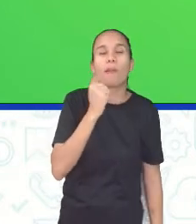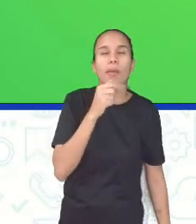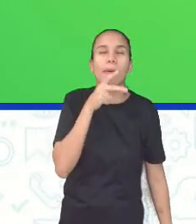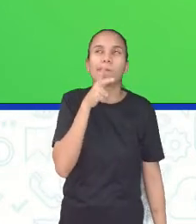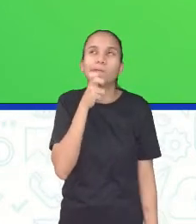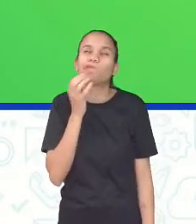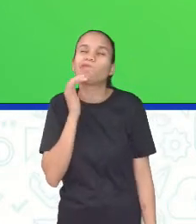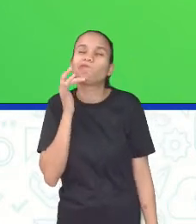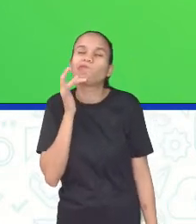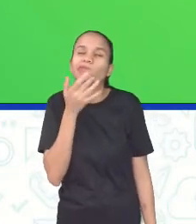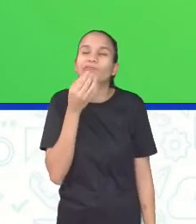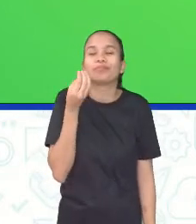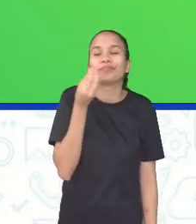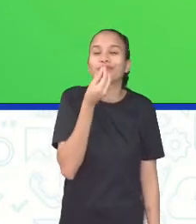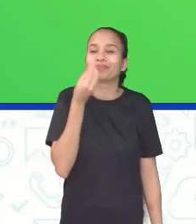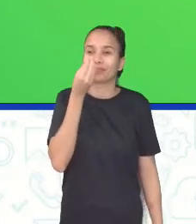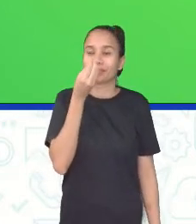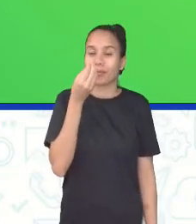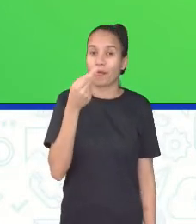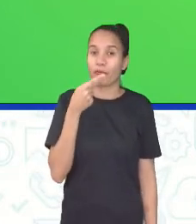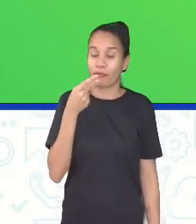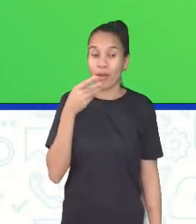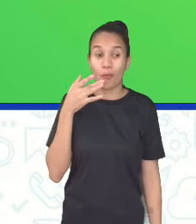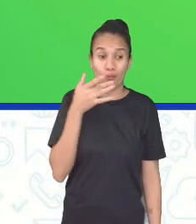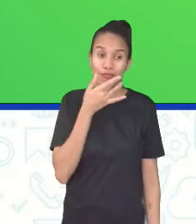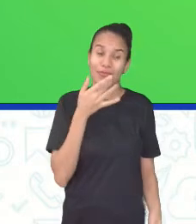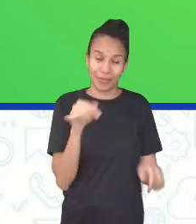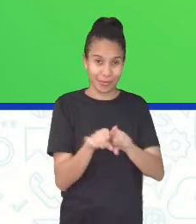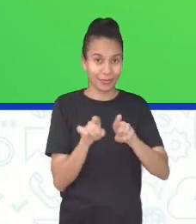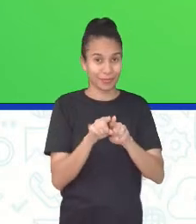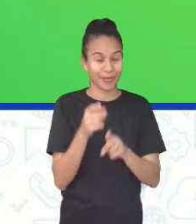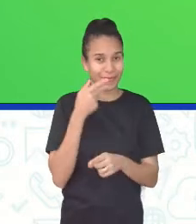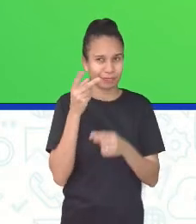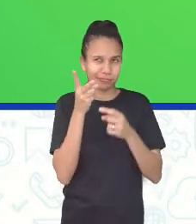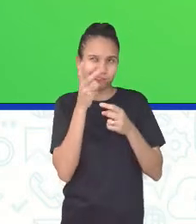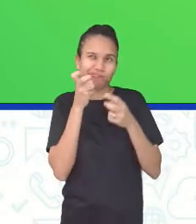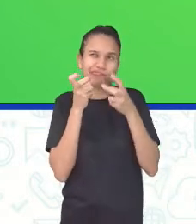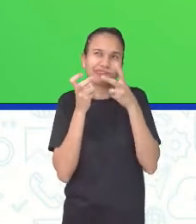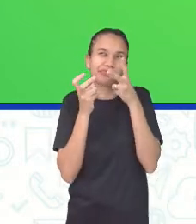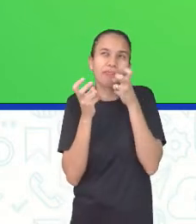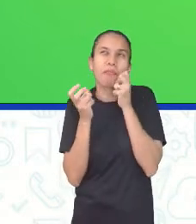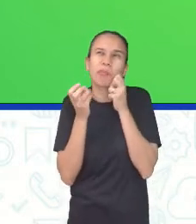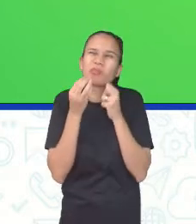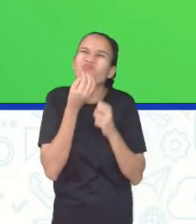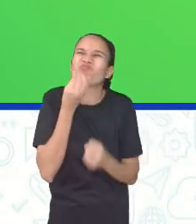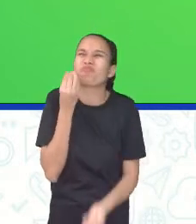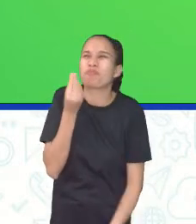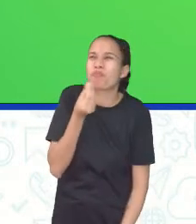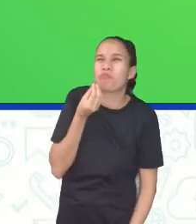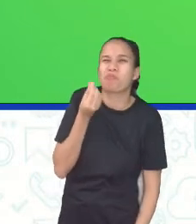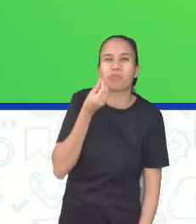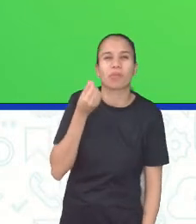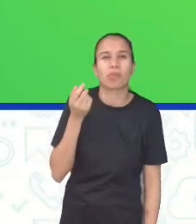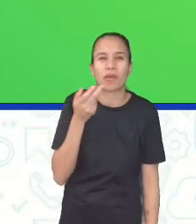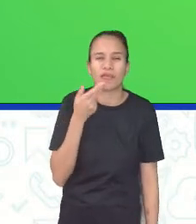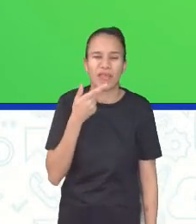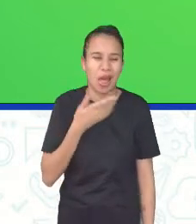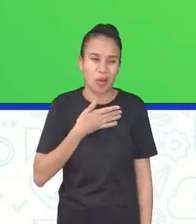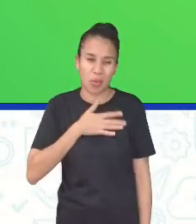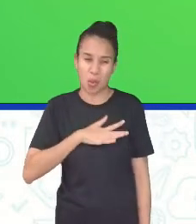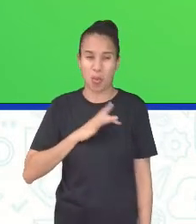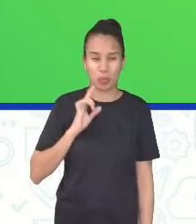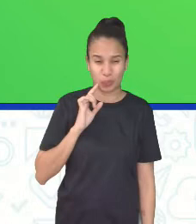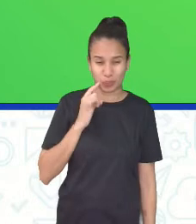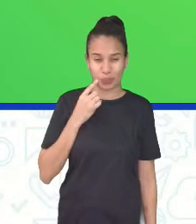E aí também, não, eu estou falando dos saborosos, mas a gente consegue também identificar aqueles que não são. Quando a gente diz que não gosta de